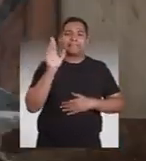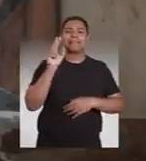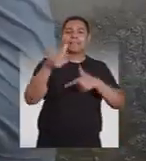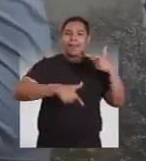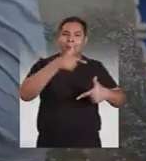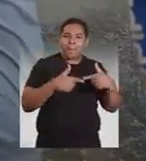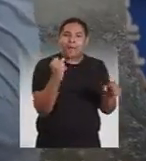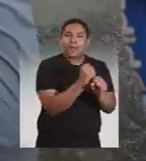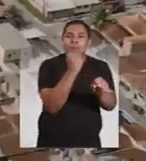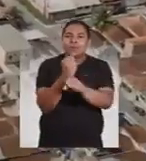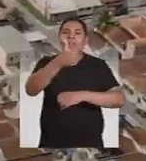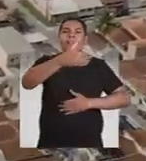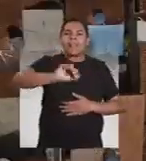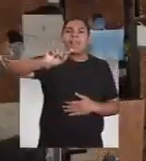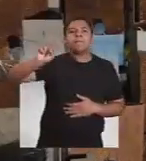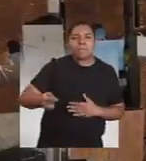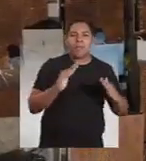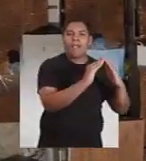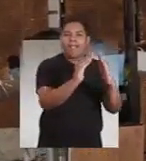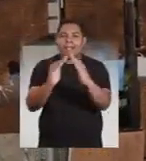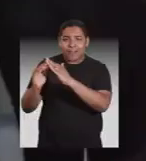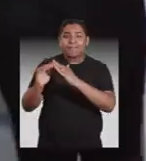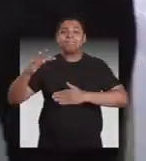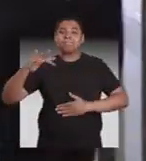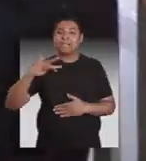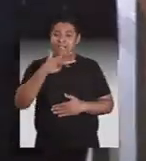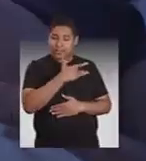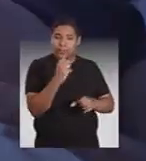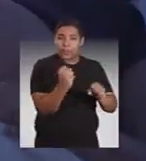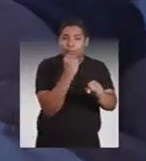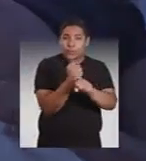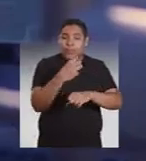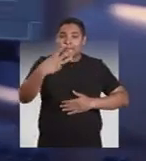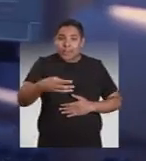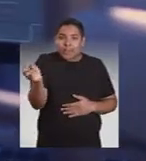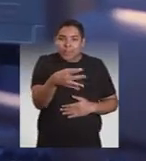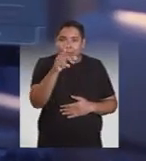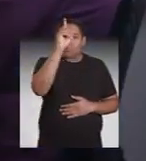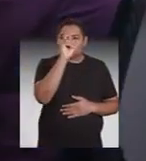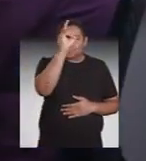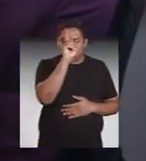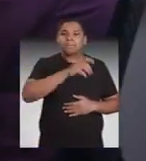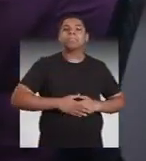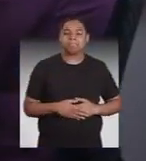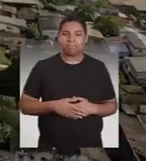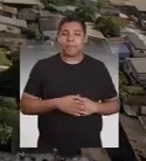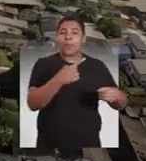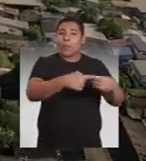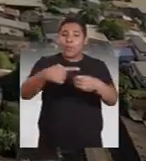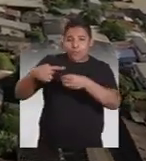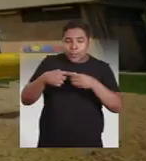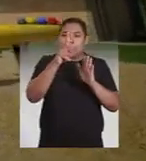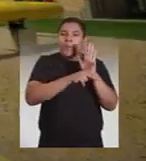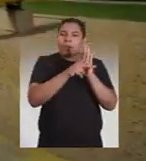habitação, com a construção de dez mil casas populares. Na saúde, com a construção de três novos grandes hospitais. No